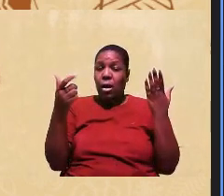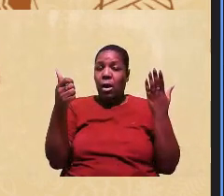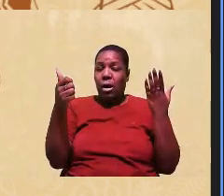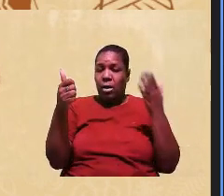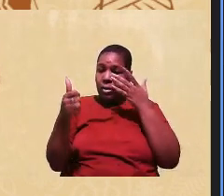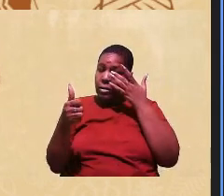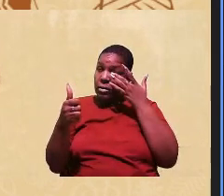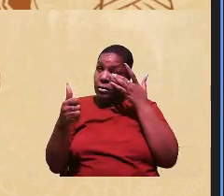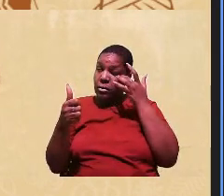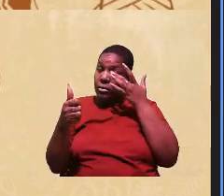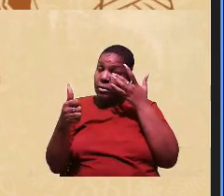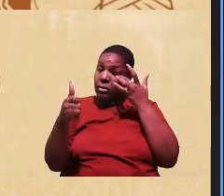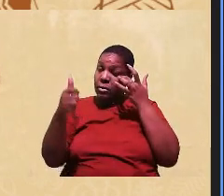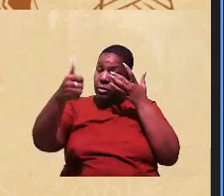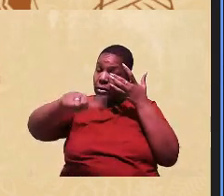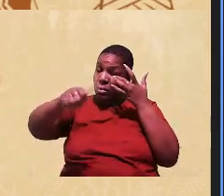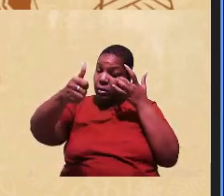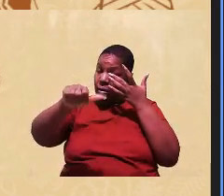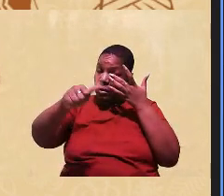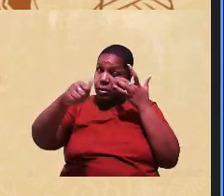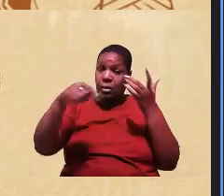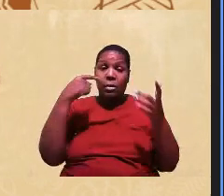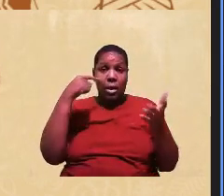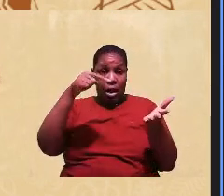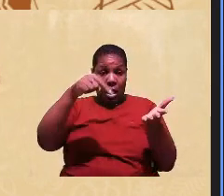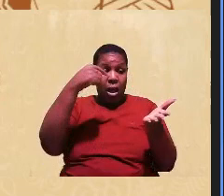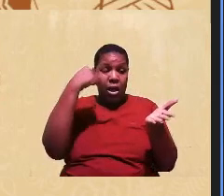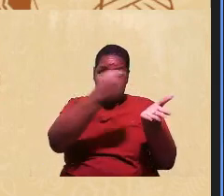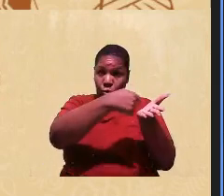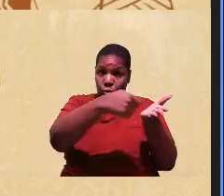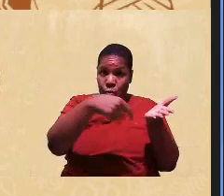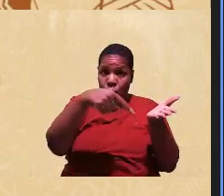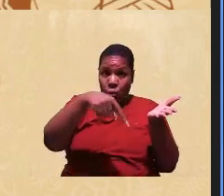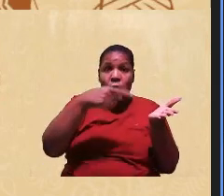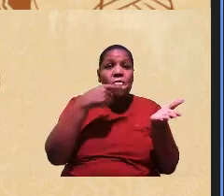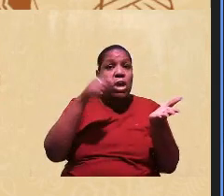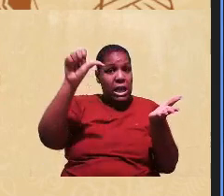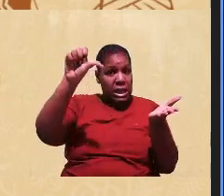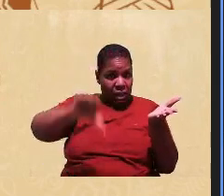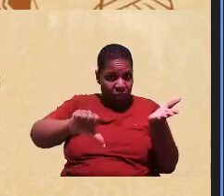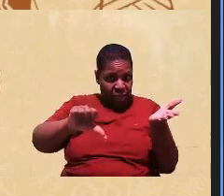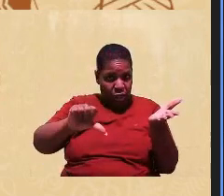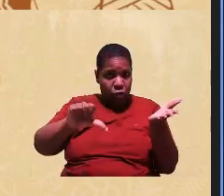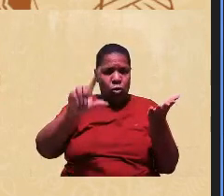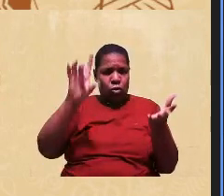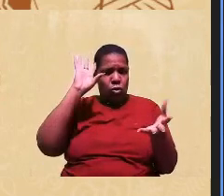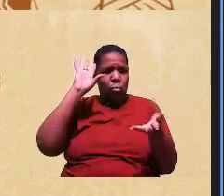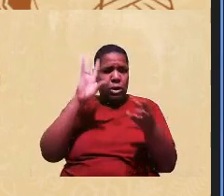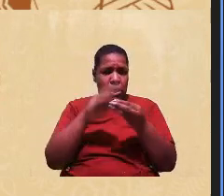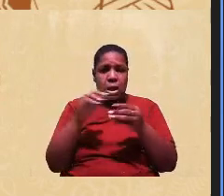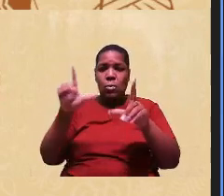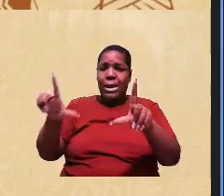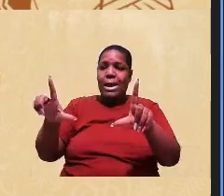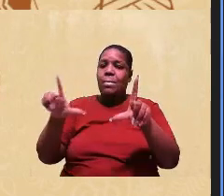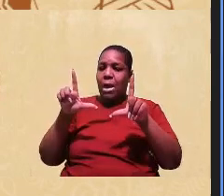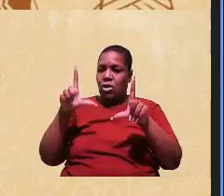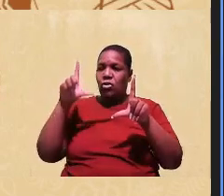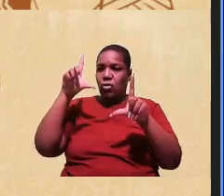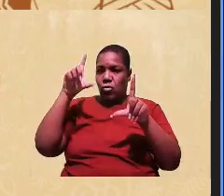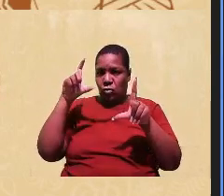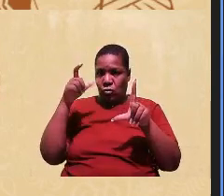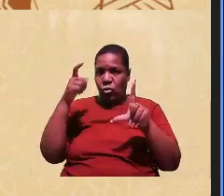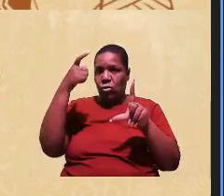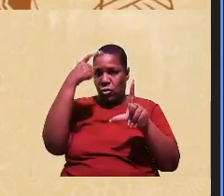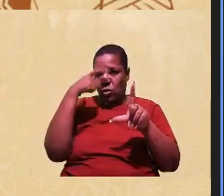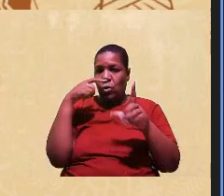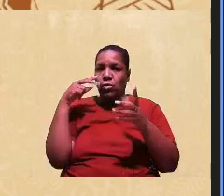do conteúdo do discurso desses candidatos que foram indeferidos. Então, só para entender, eu tenho a imagem do candidato que eu estou vendo